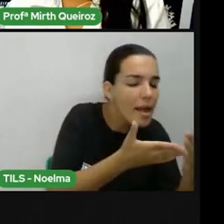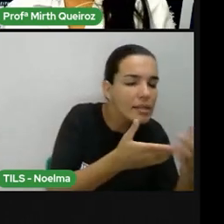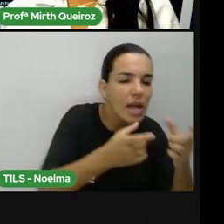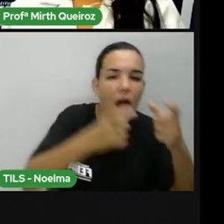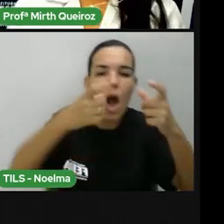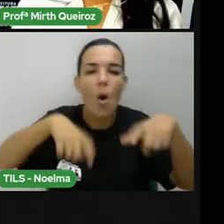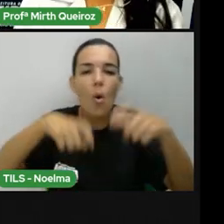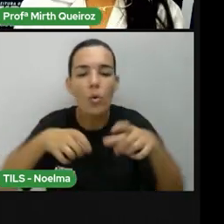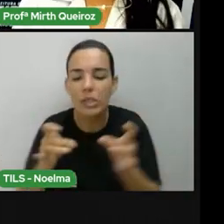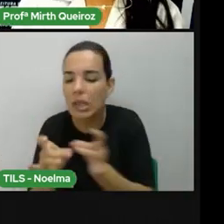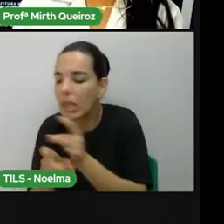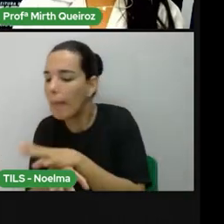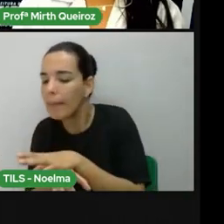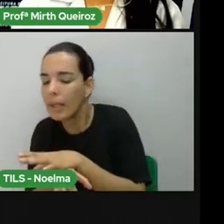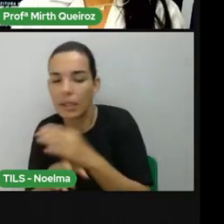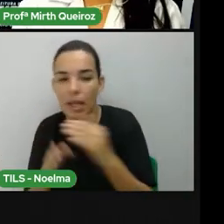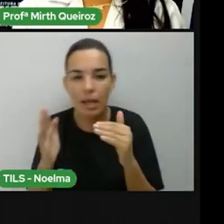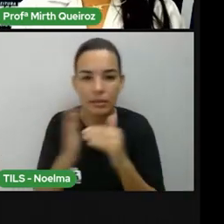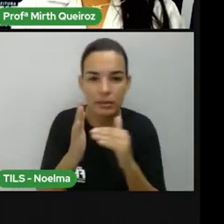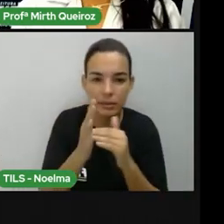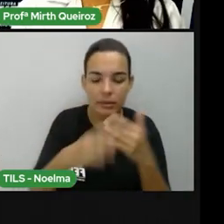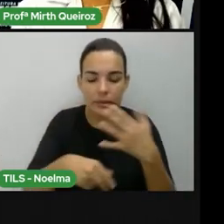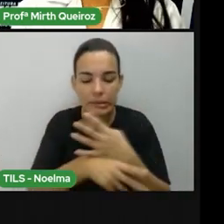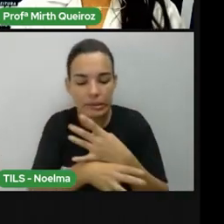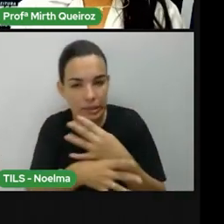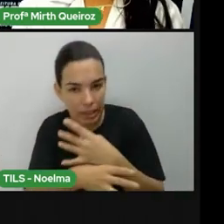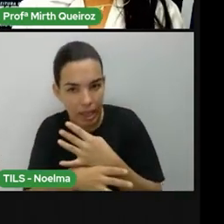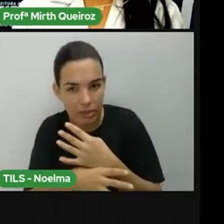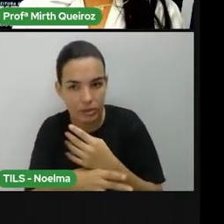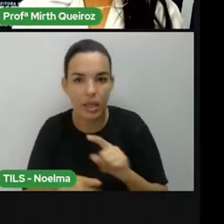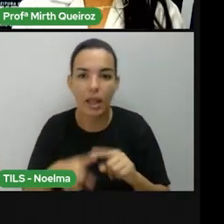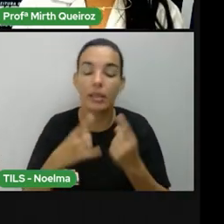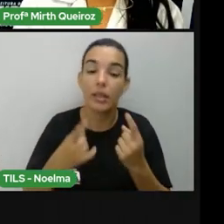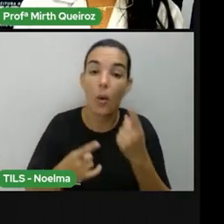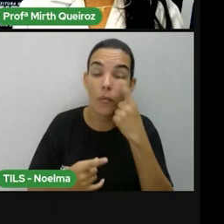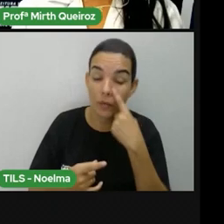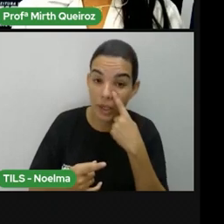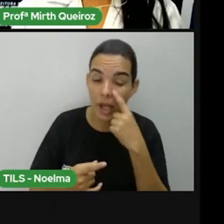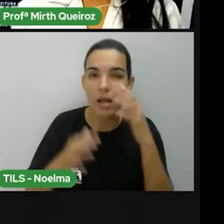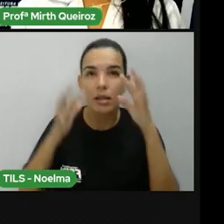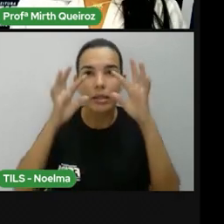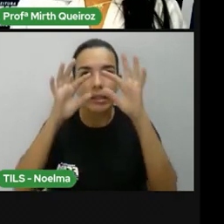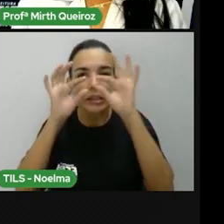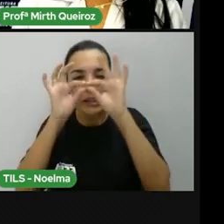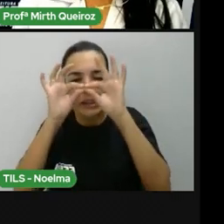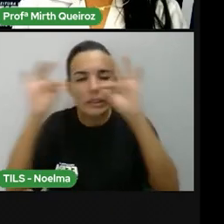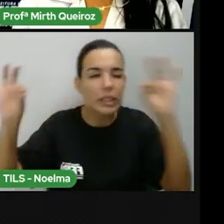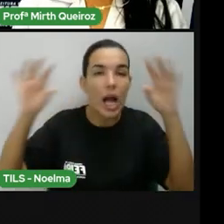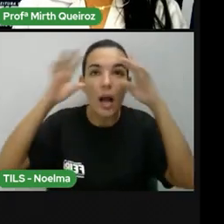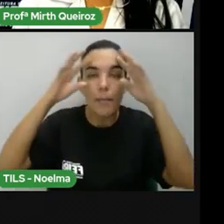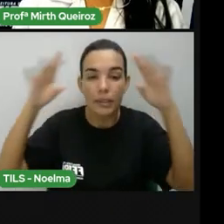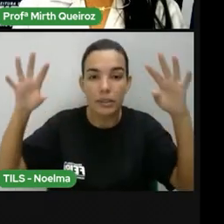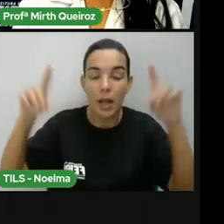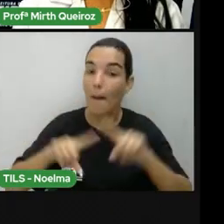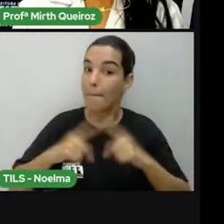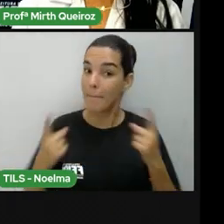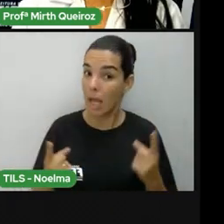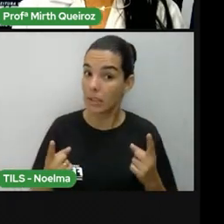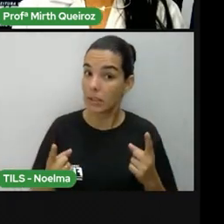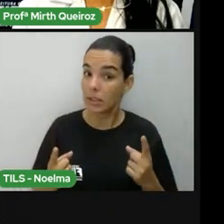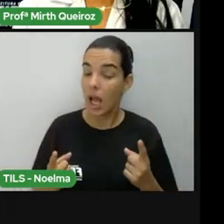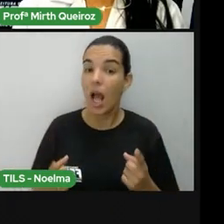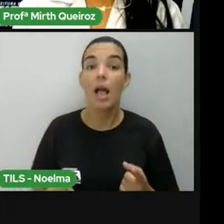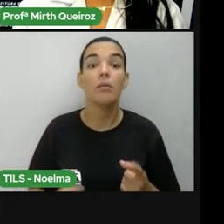inicia, a partir dessas linhas, que a gente chama de linhas imaginárias, né, mas na prática mesmo,